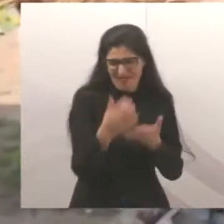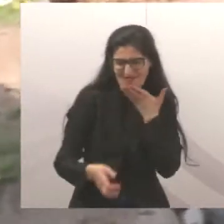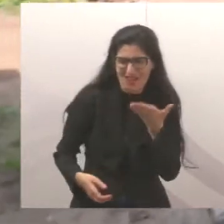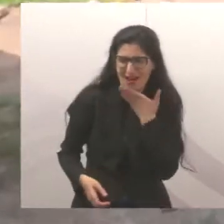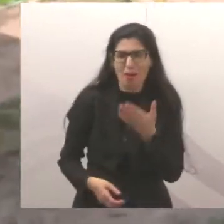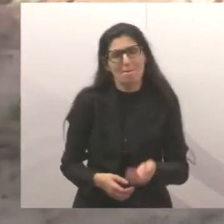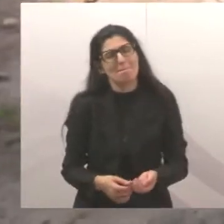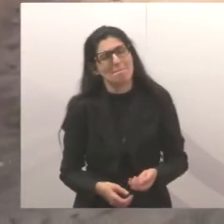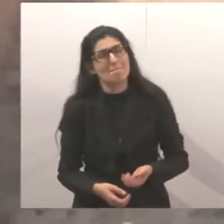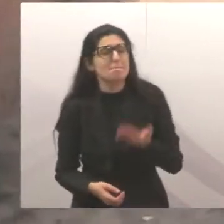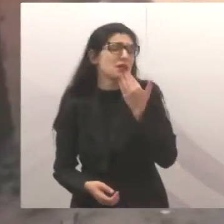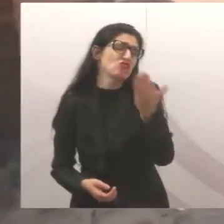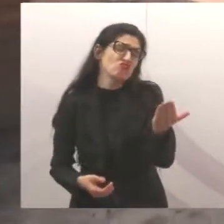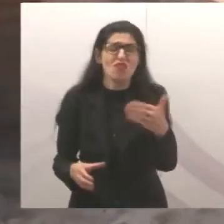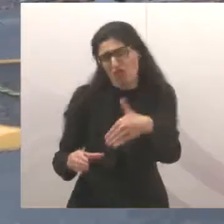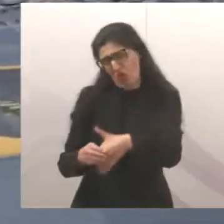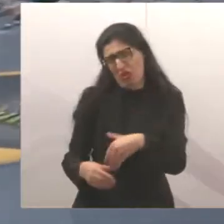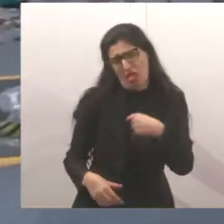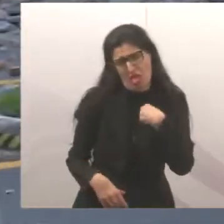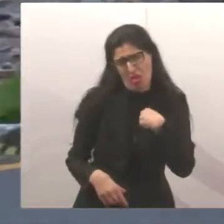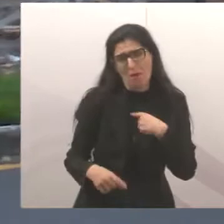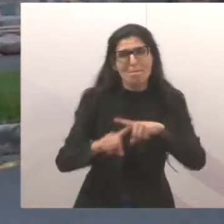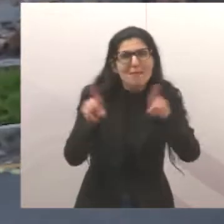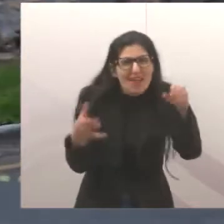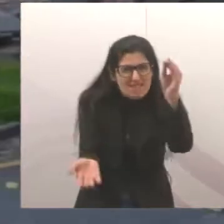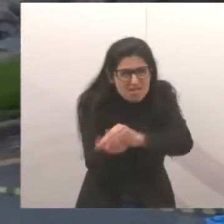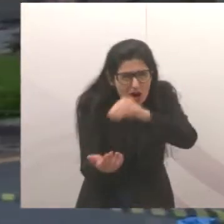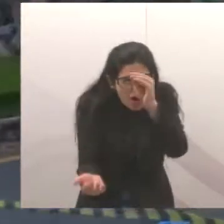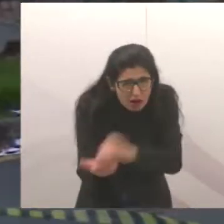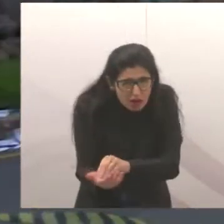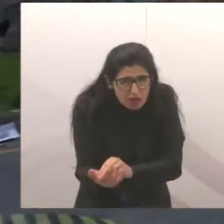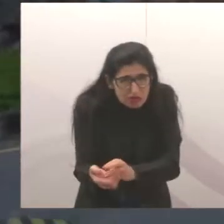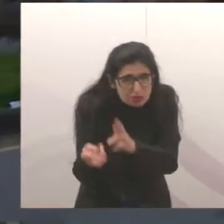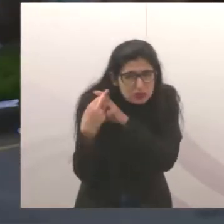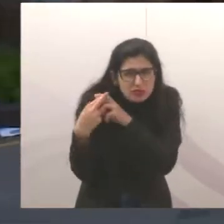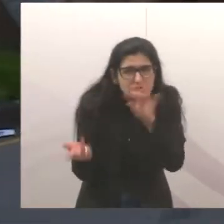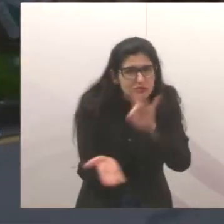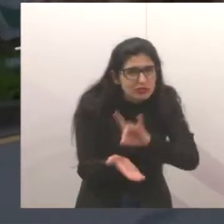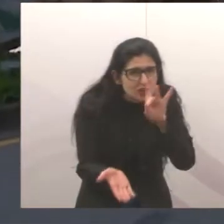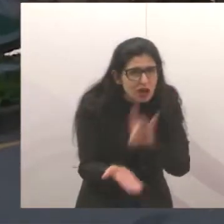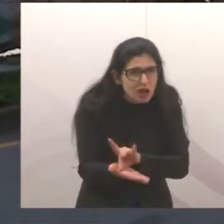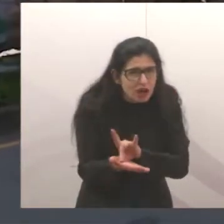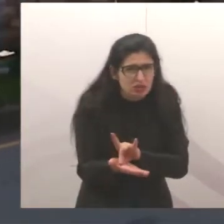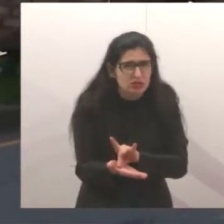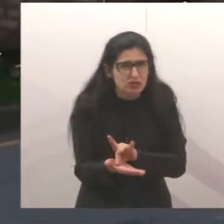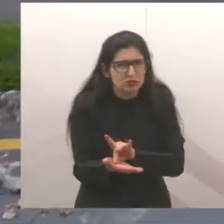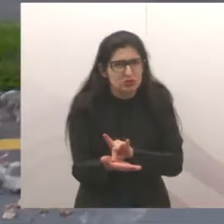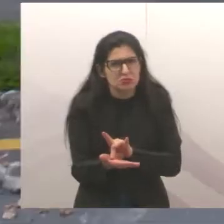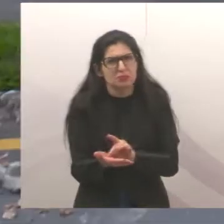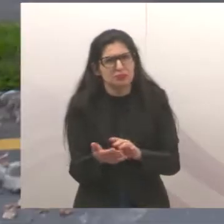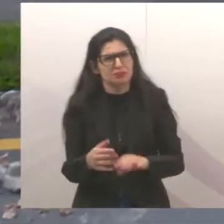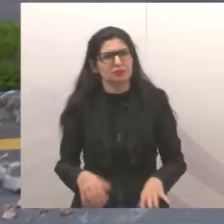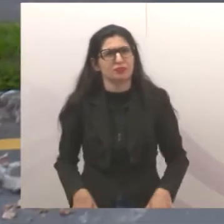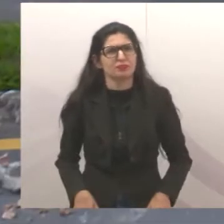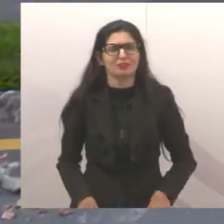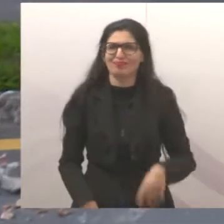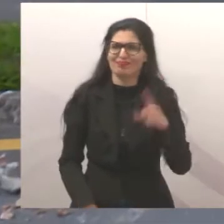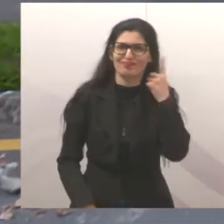rapaz. Eles têm, tem recurso, tem facilidade. Agora, depois que morrer um punhado aqui, aí é que vai, depois que o ladrão rouba, adianta, não adianta,